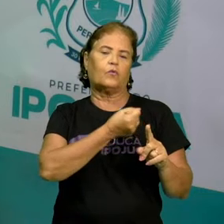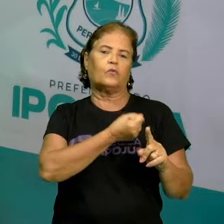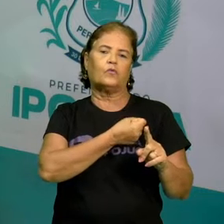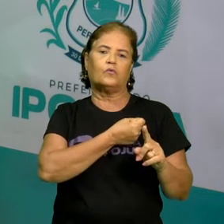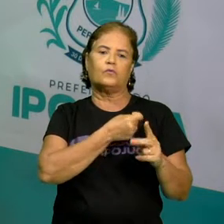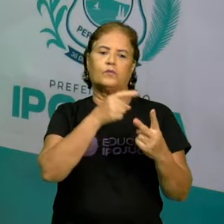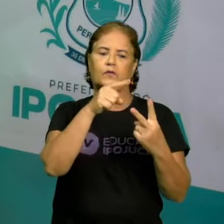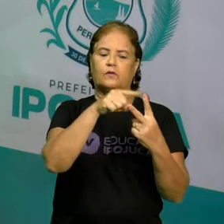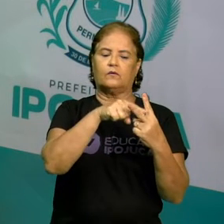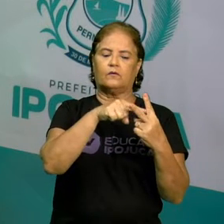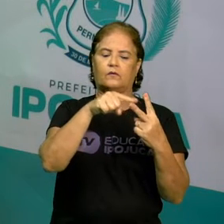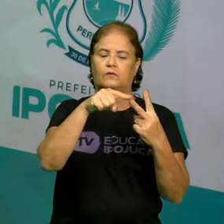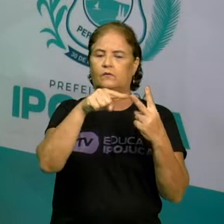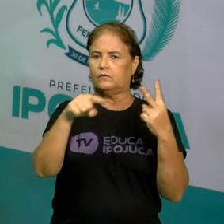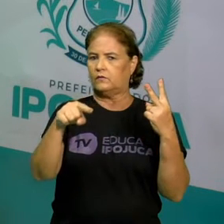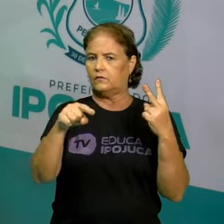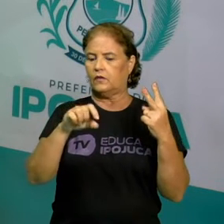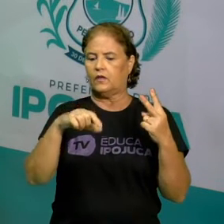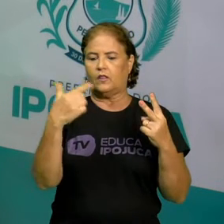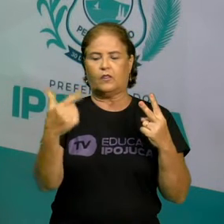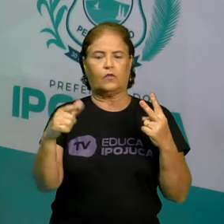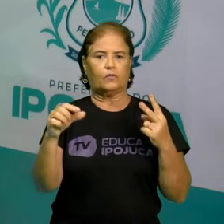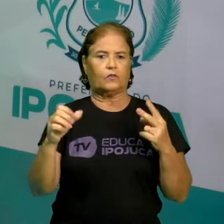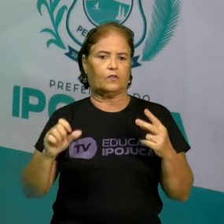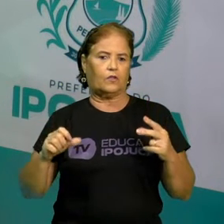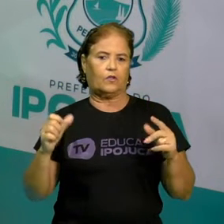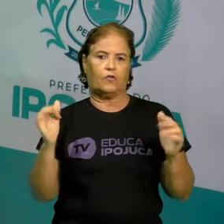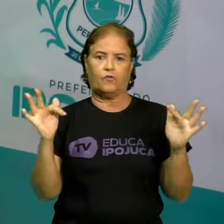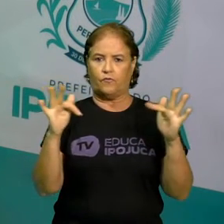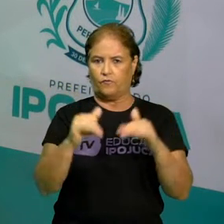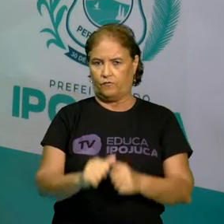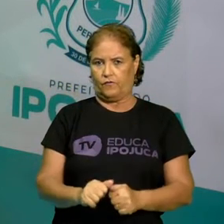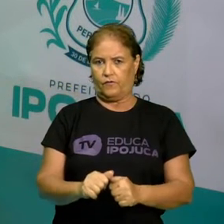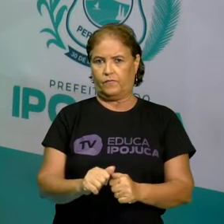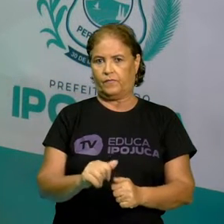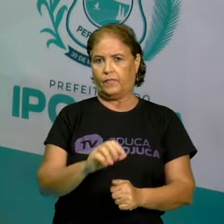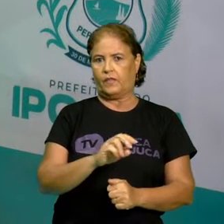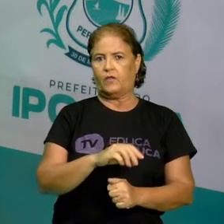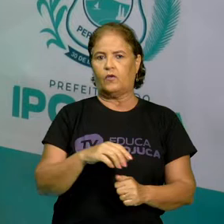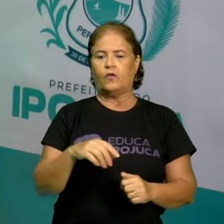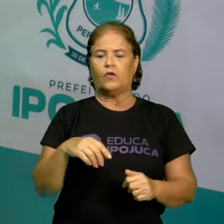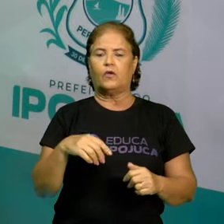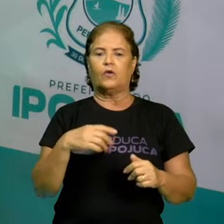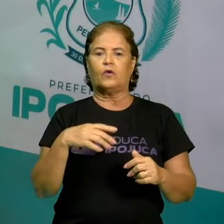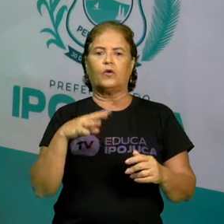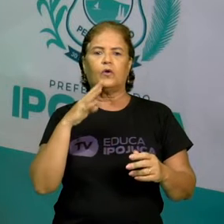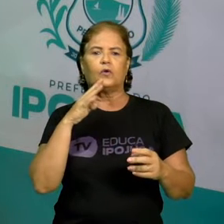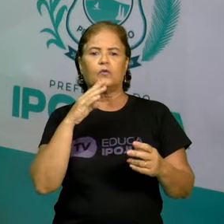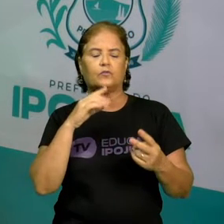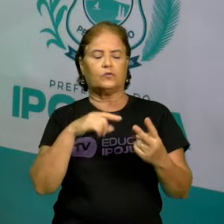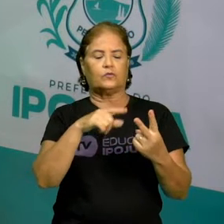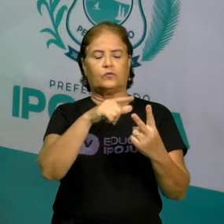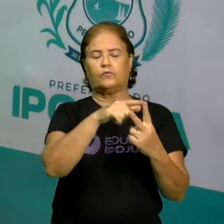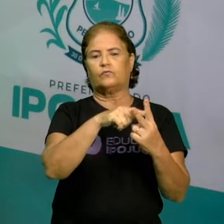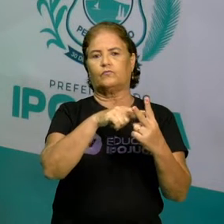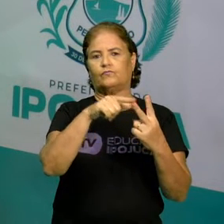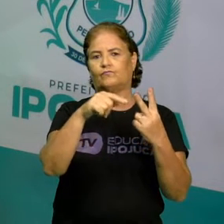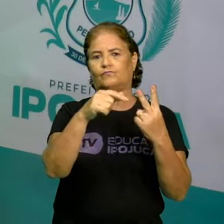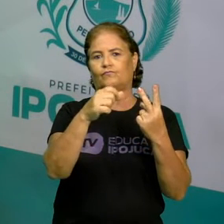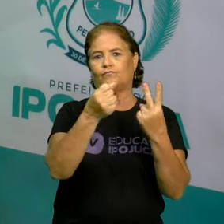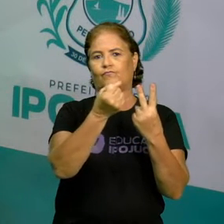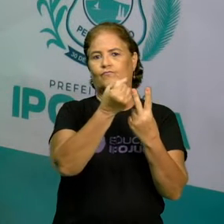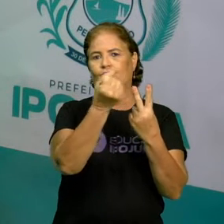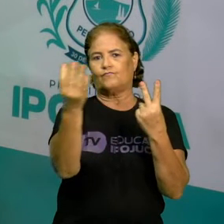quadrada não exata, é considerado um número irracional, certo? Porque o número irracional, ele não pode ser